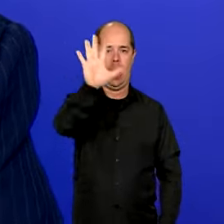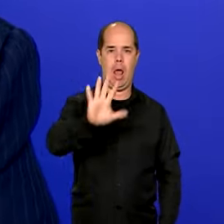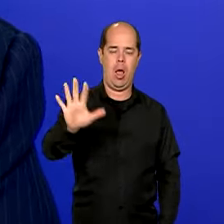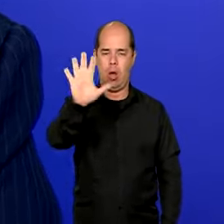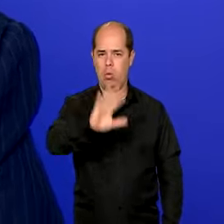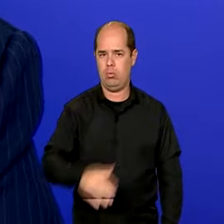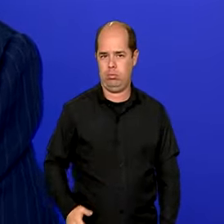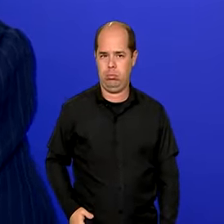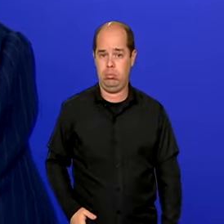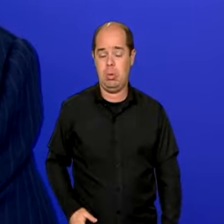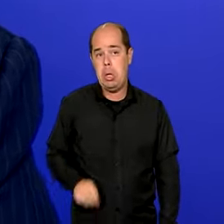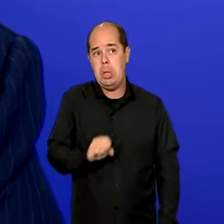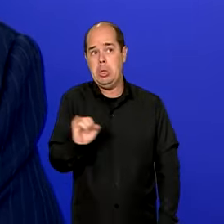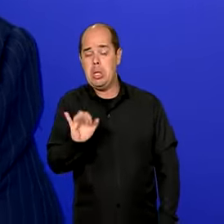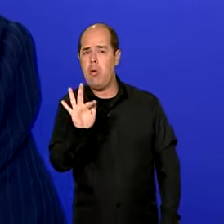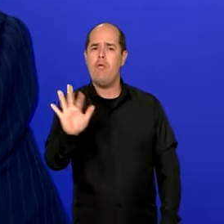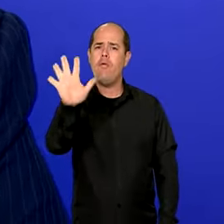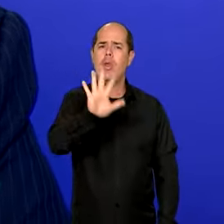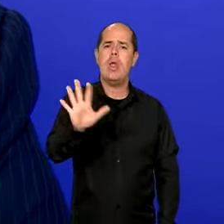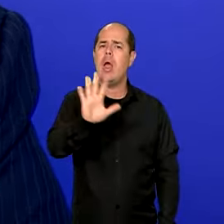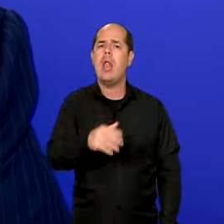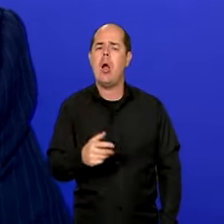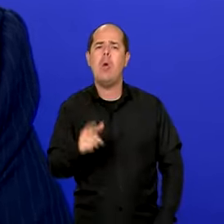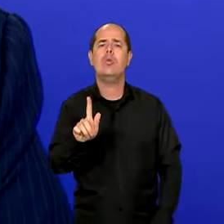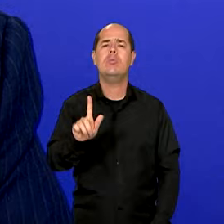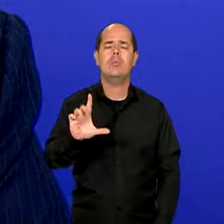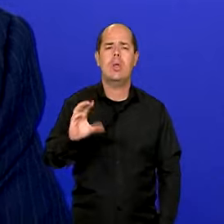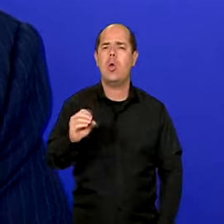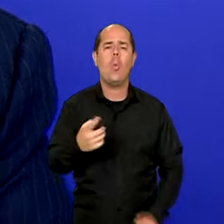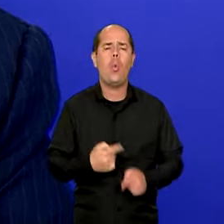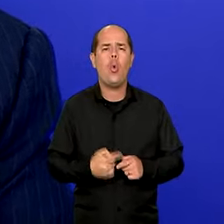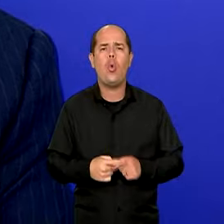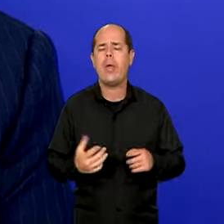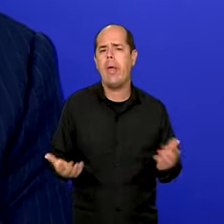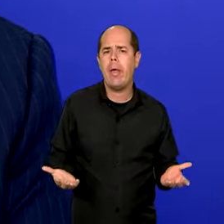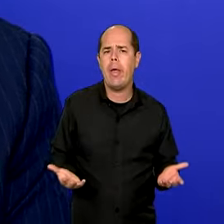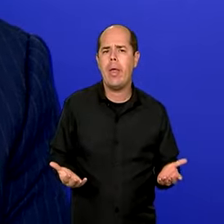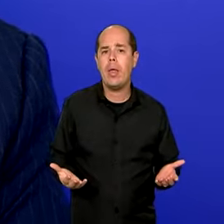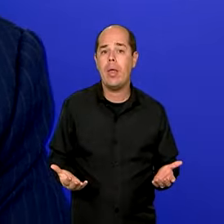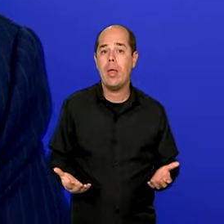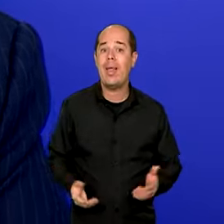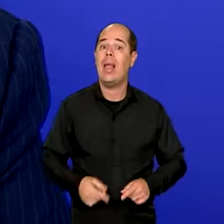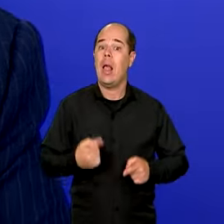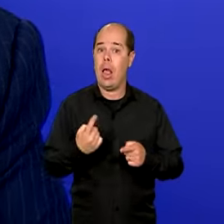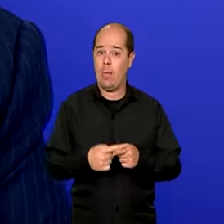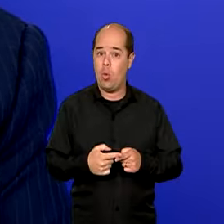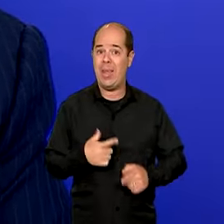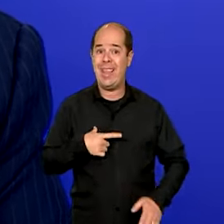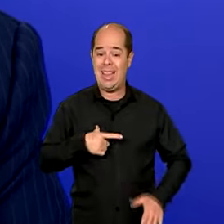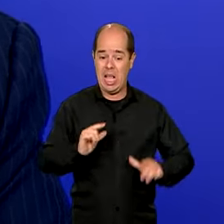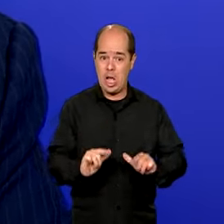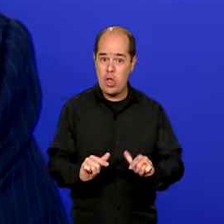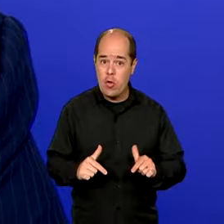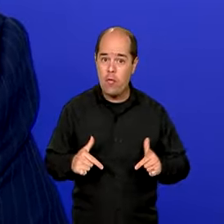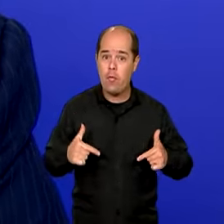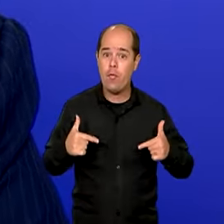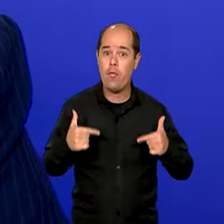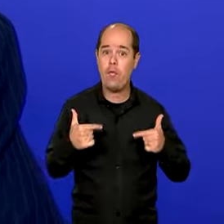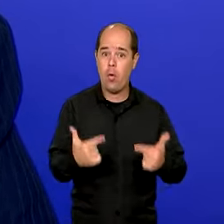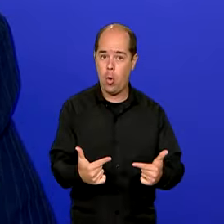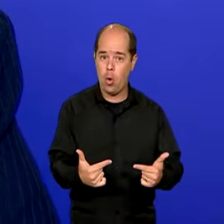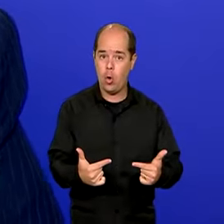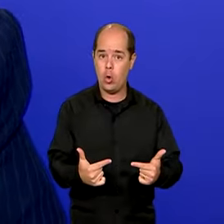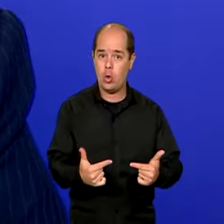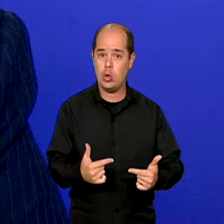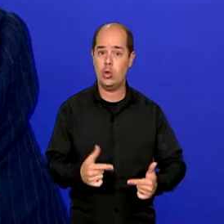perguntaria, se já são federais, por que a GLO? Porque a GLO e as ações subsidiárias, nos termos dos artigos 15 a 18